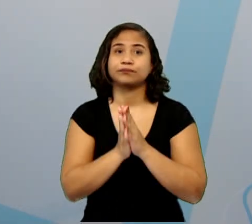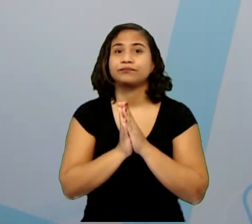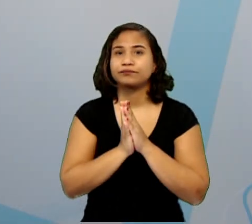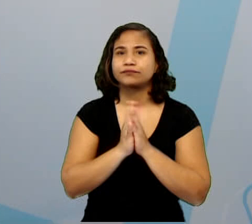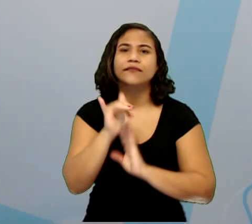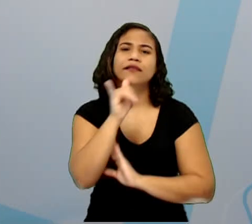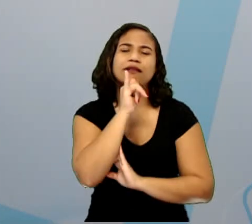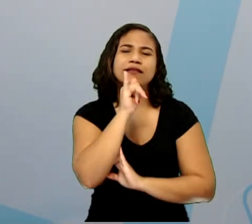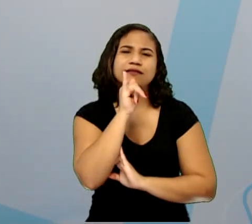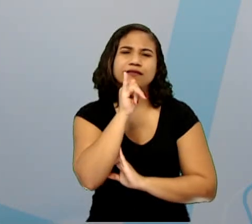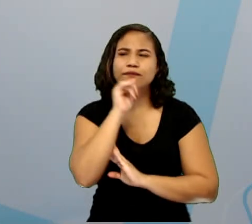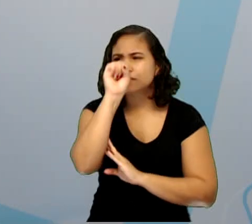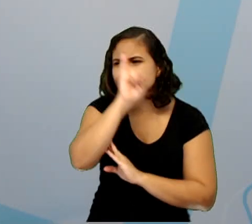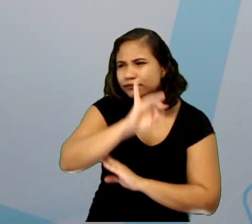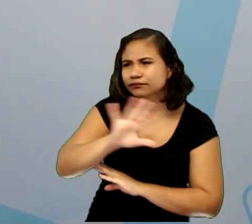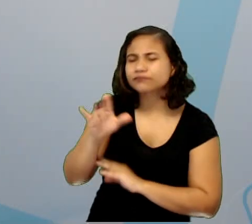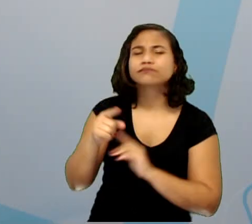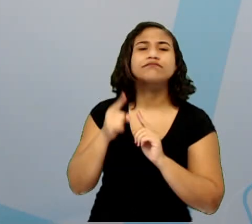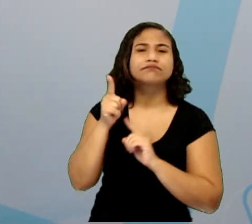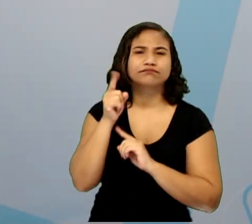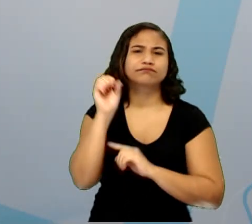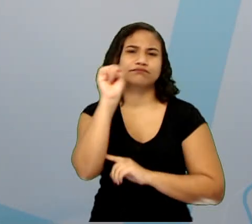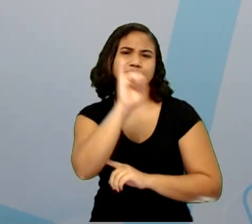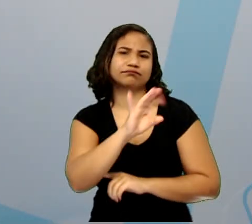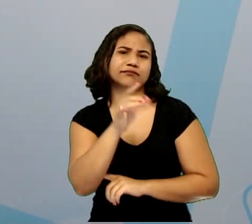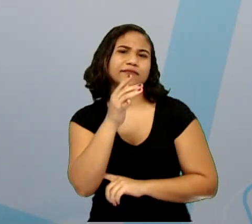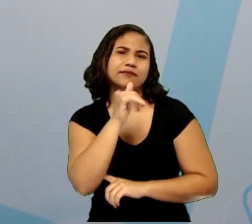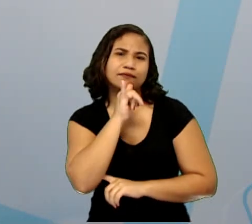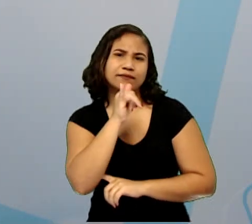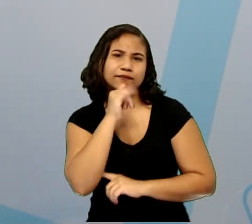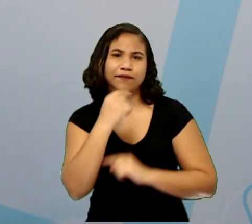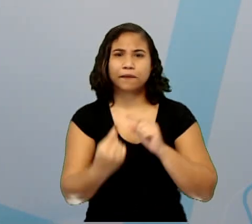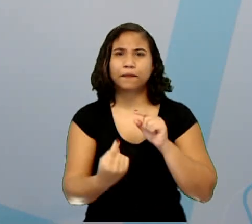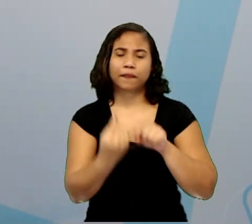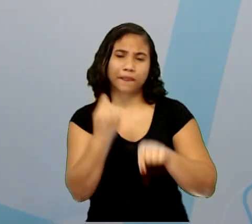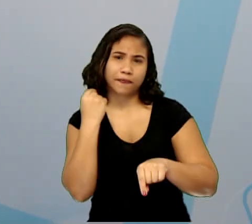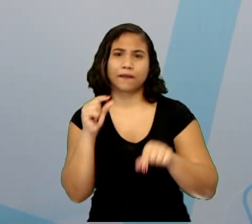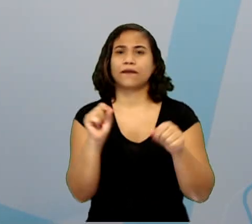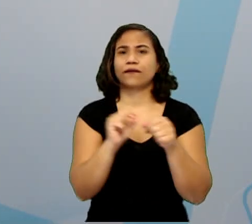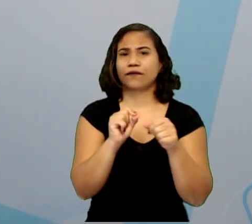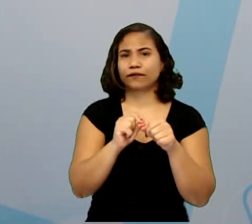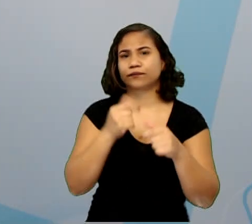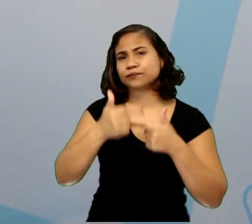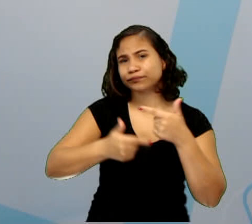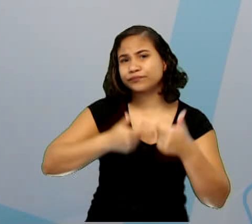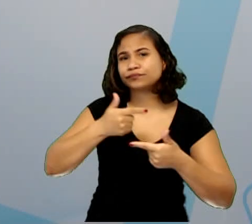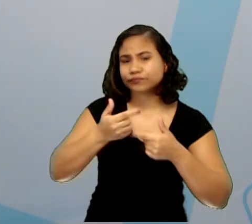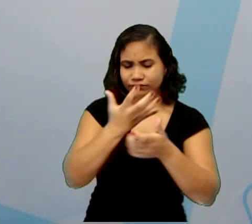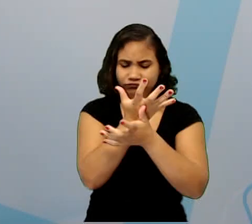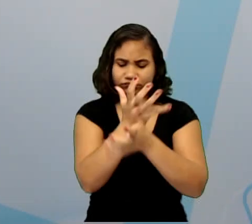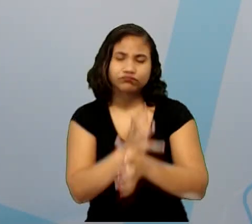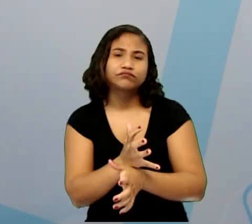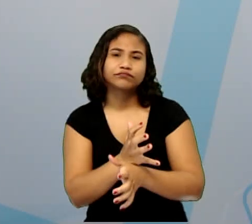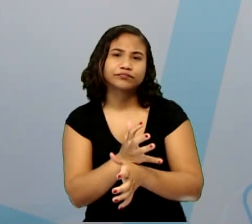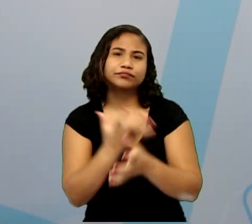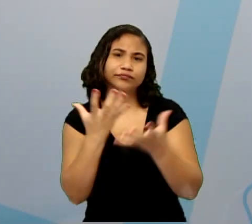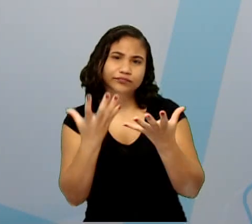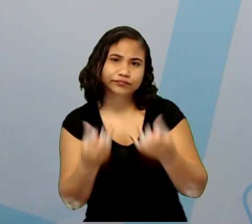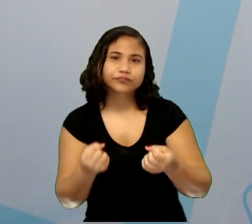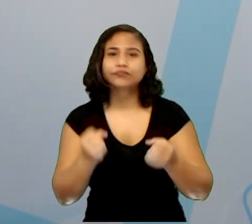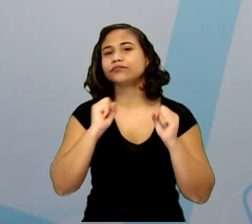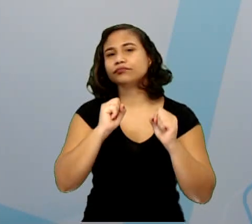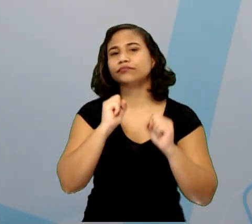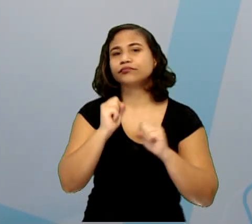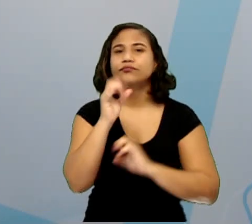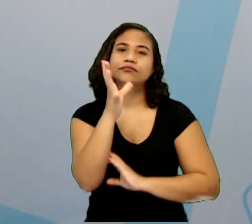esses exemplos como foi falado sobre a questão dos fósseis. No nosso dia a dia podemos tardar